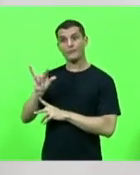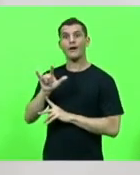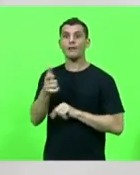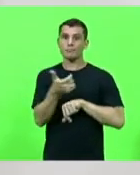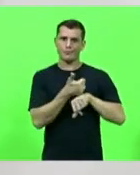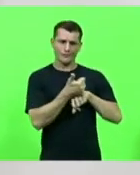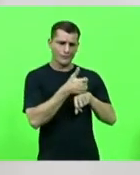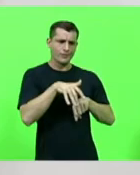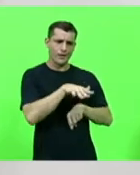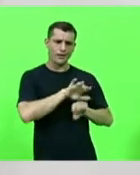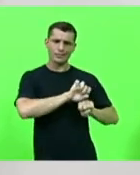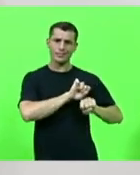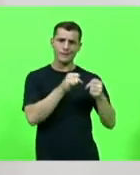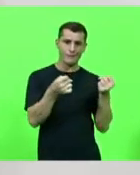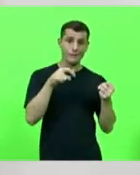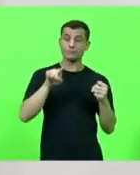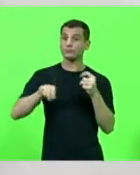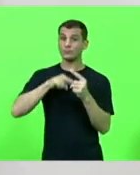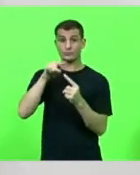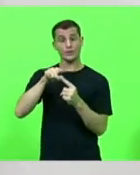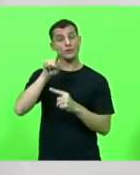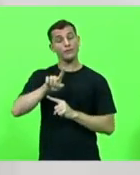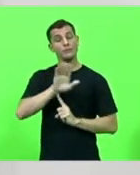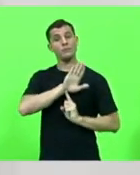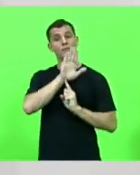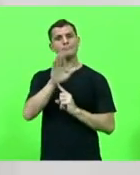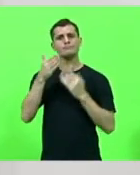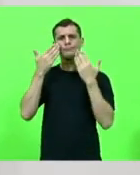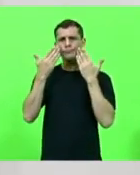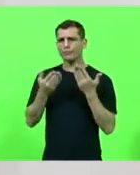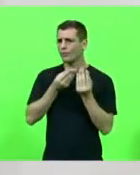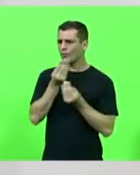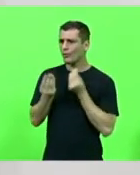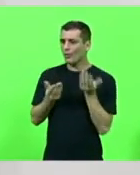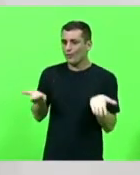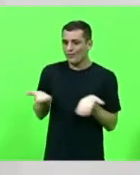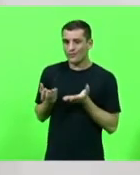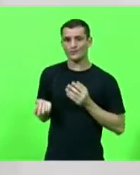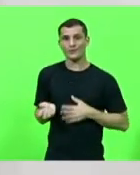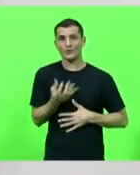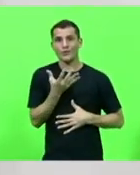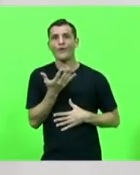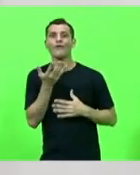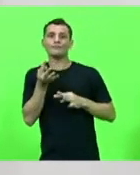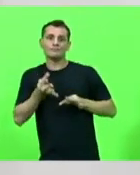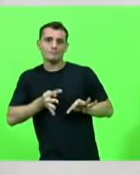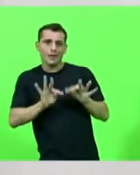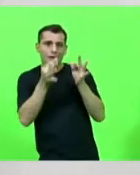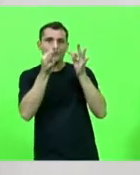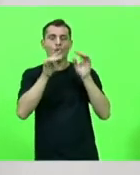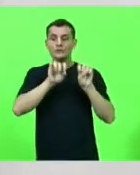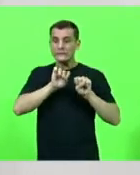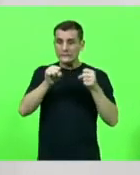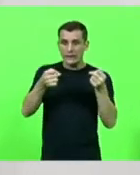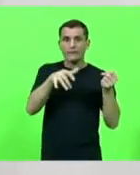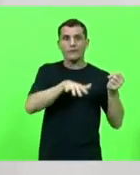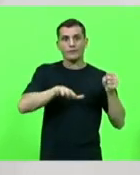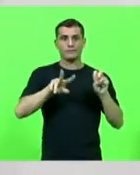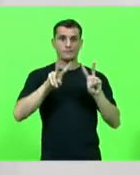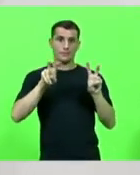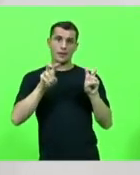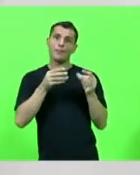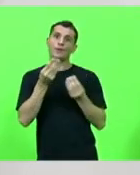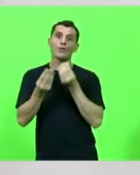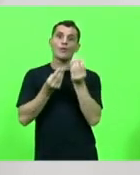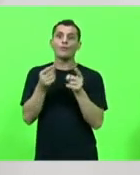com o objetivo de mostrar o que há de mais moderno em produtos e tecnologia de defesa e promover a integração das forças